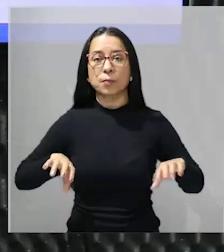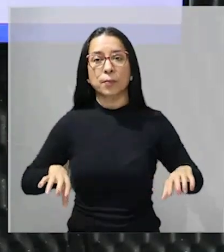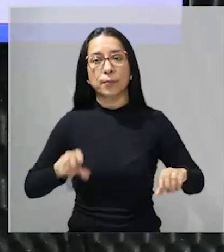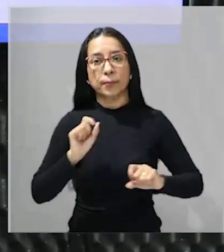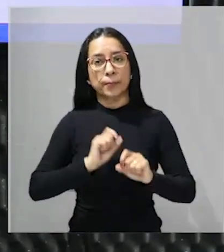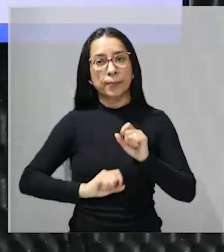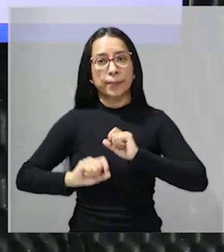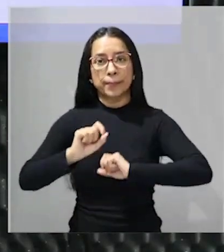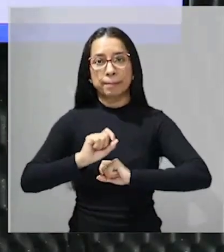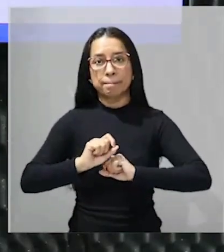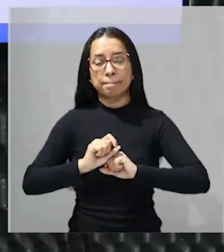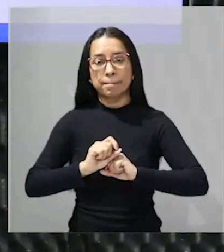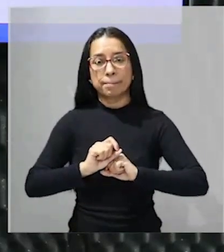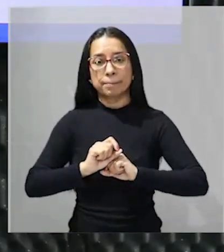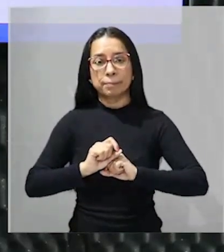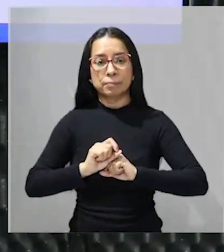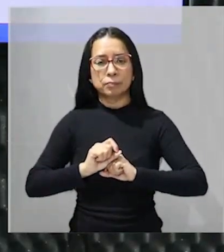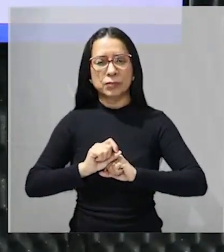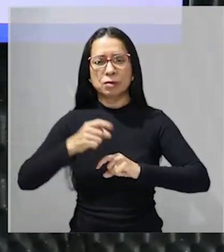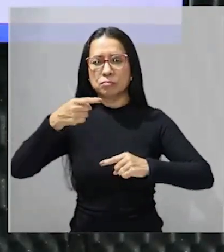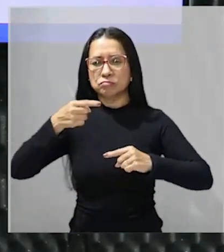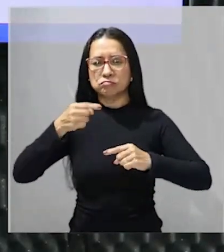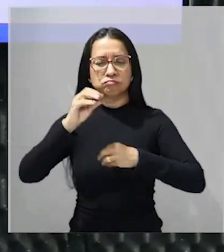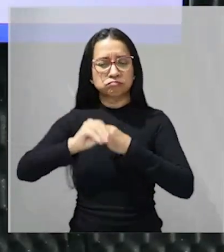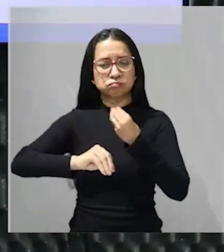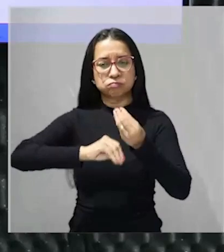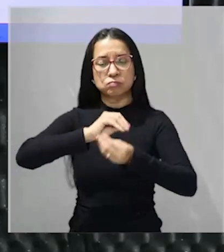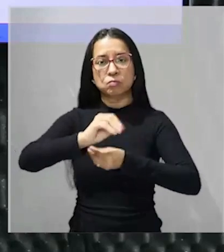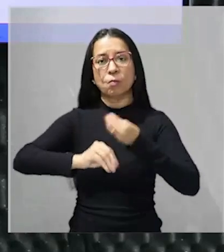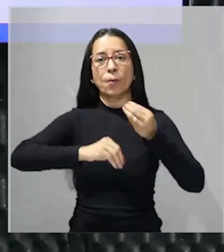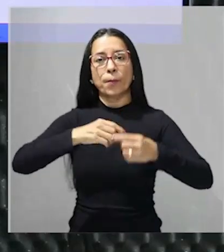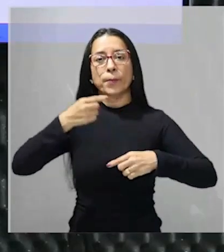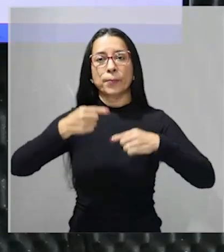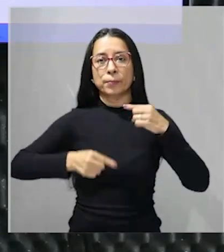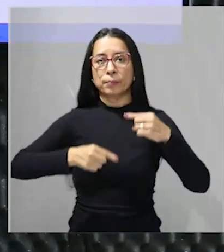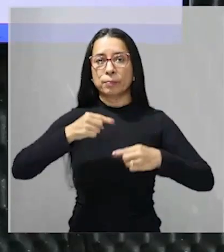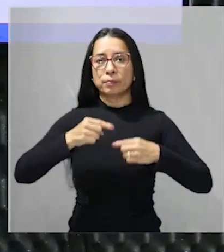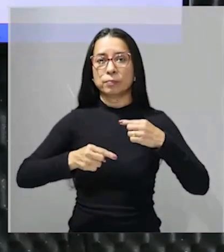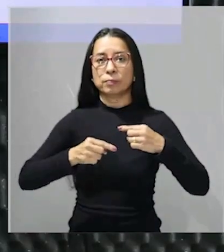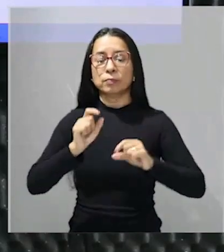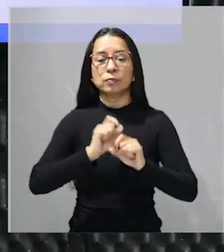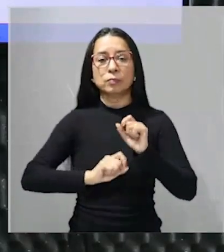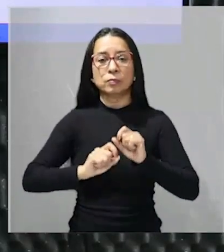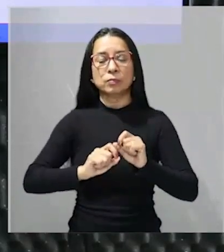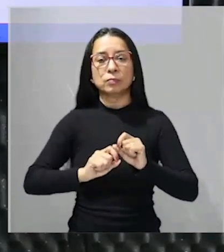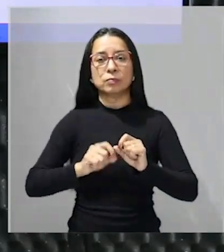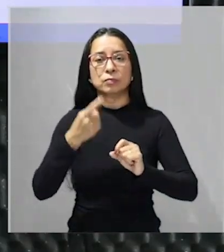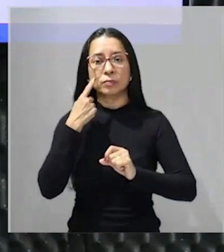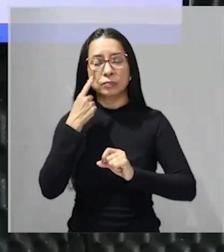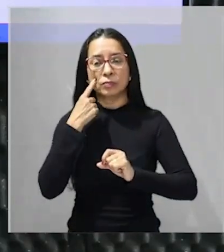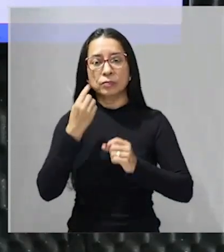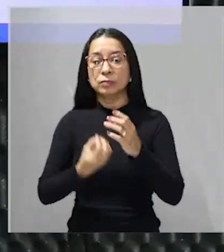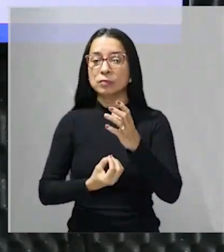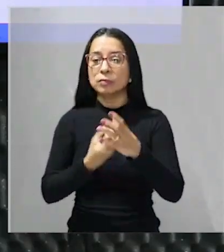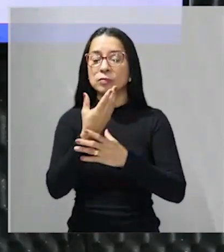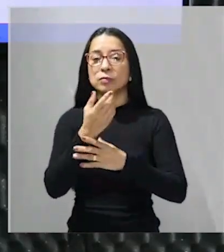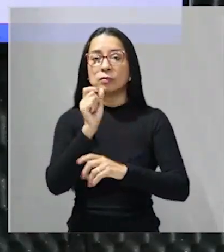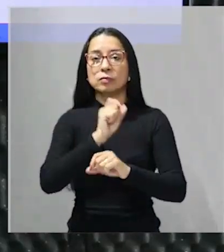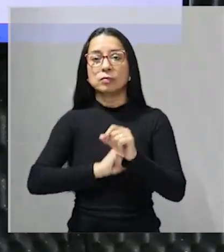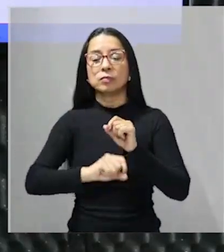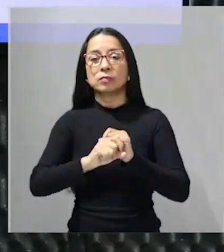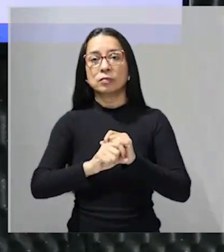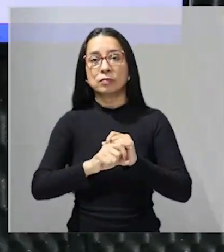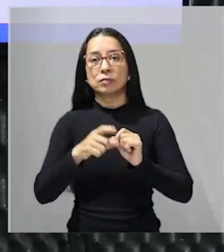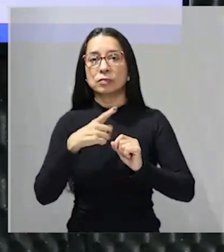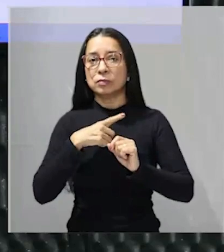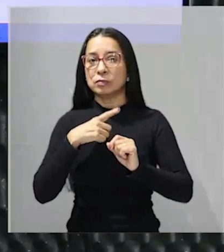dessa pulverização política na América Latina o que se vê no surgimento é que isso se